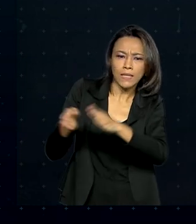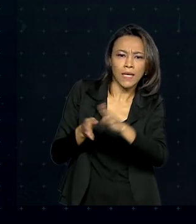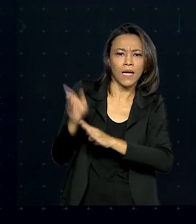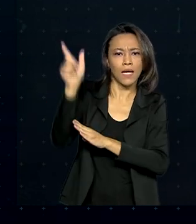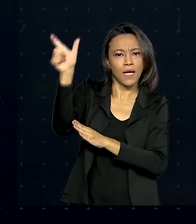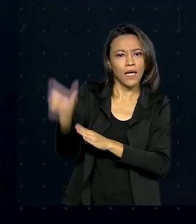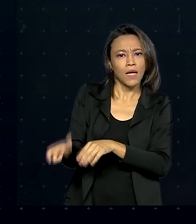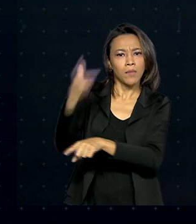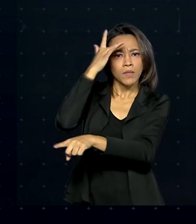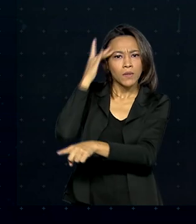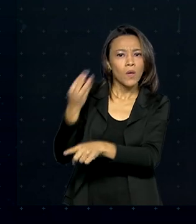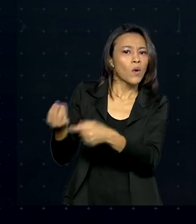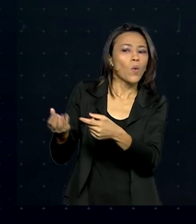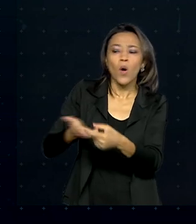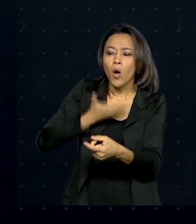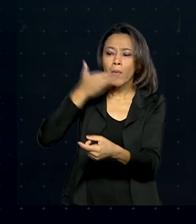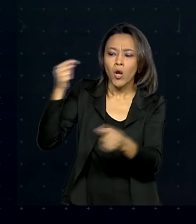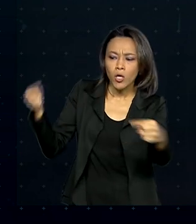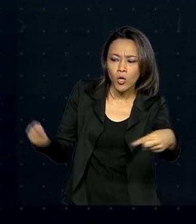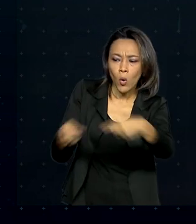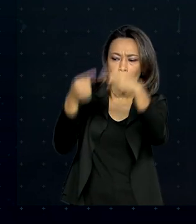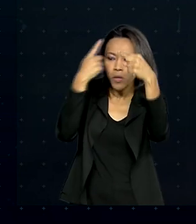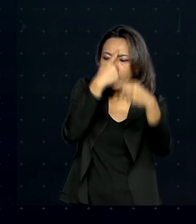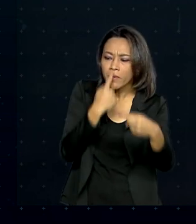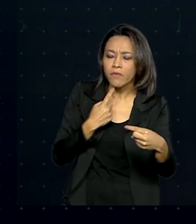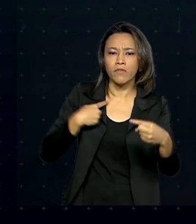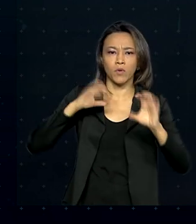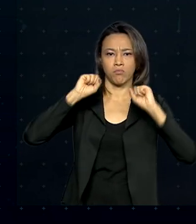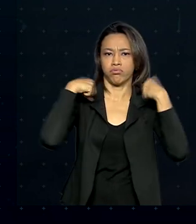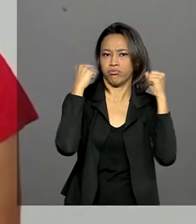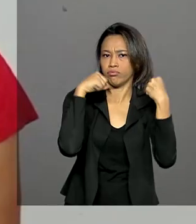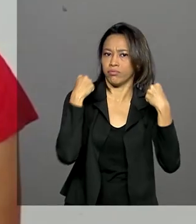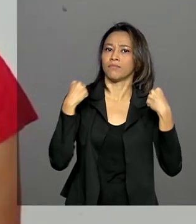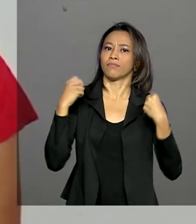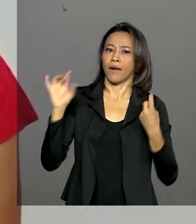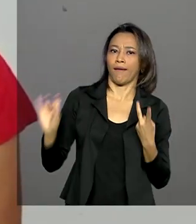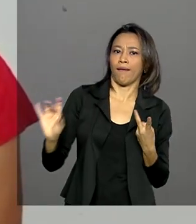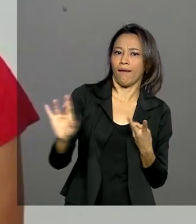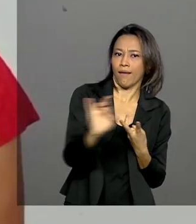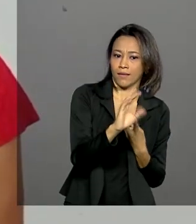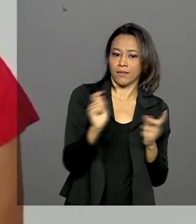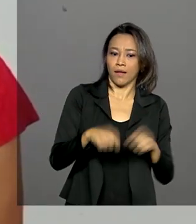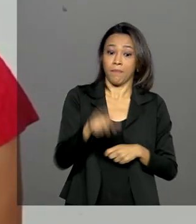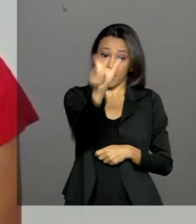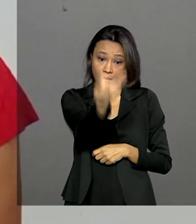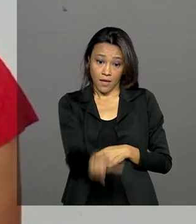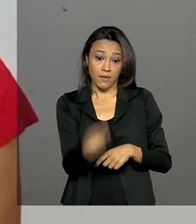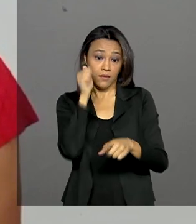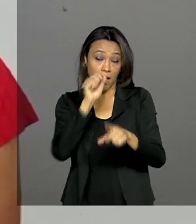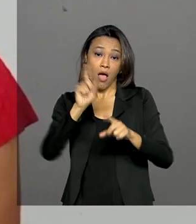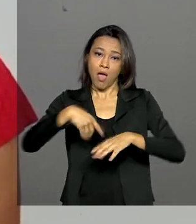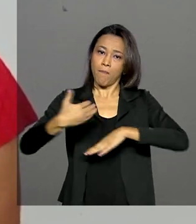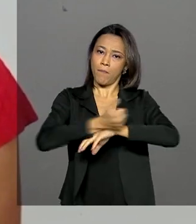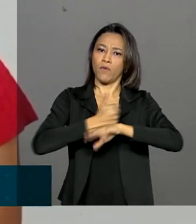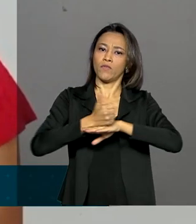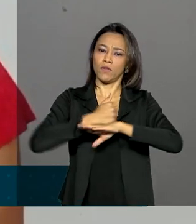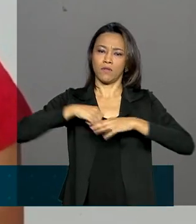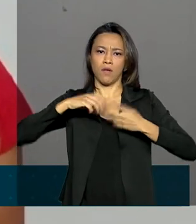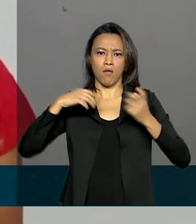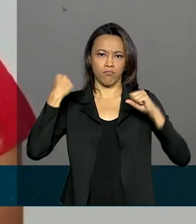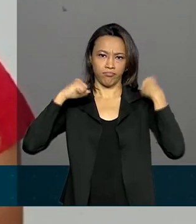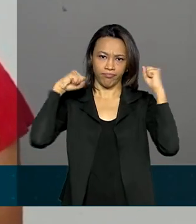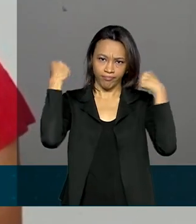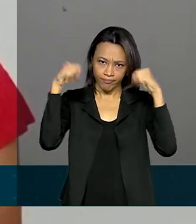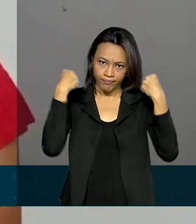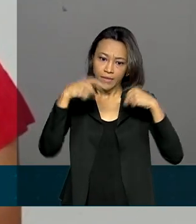sobre o exercício mais indicado para cada situação. Lidiane Gomes é educadora física e trabalha no